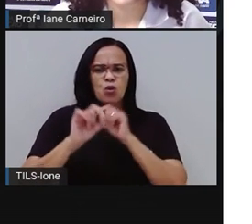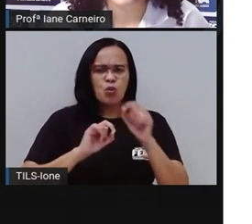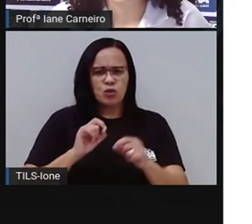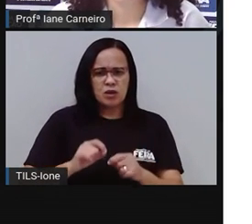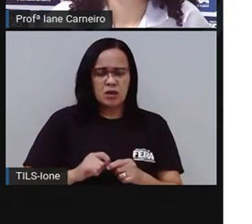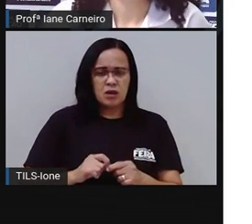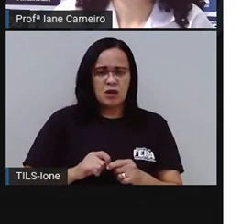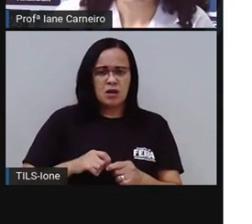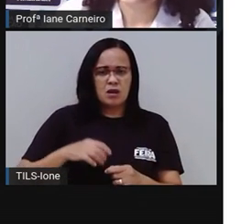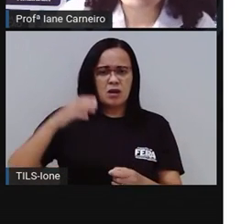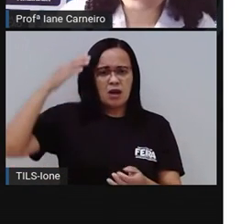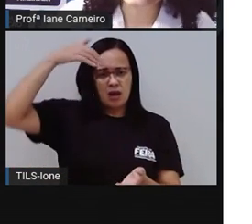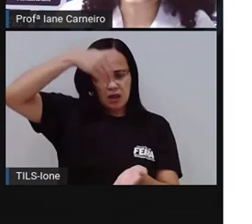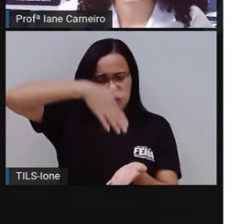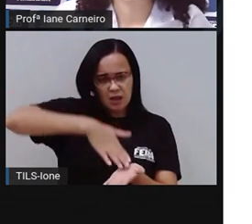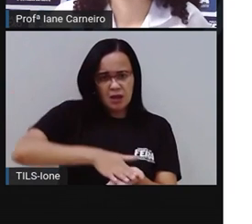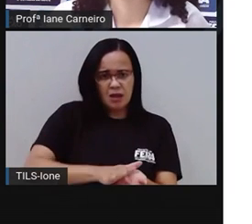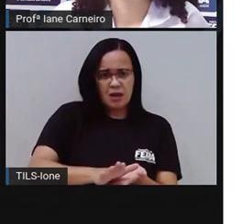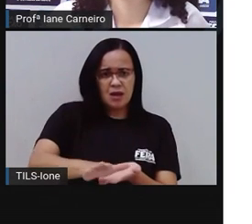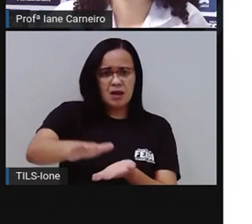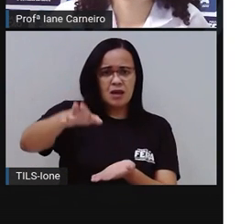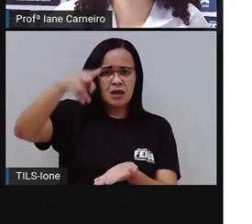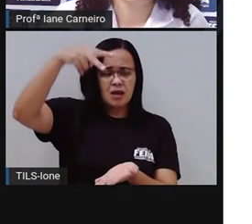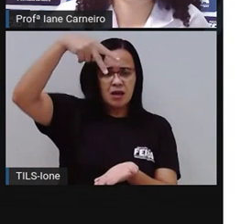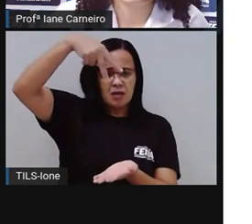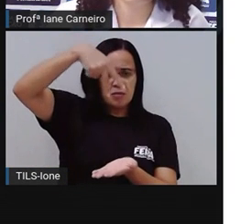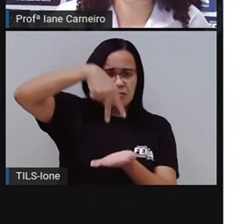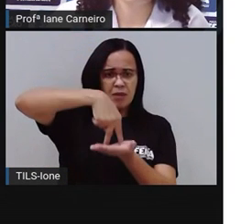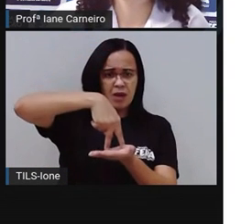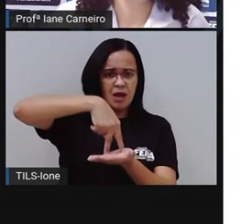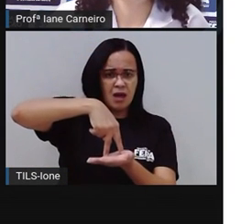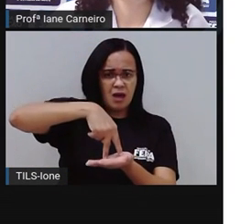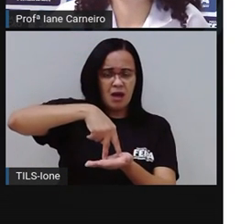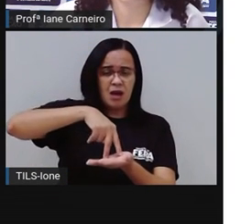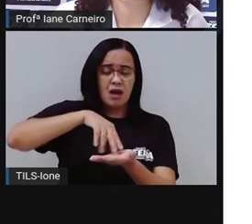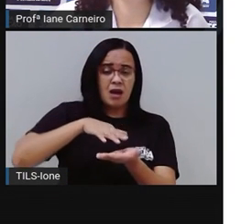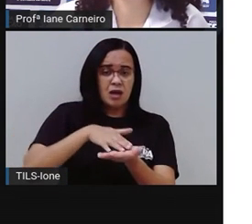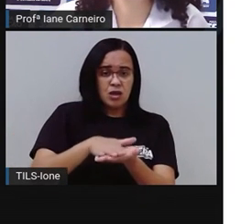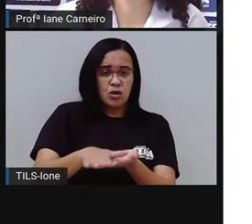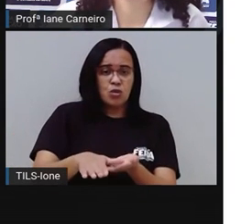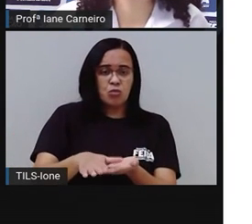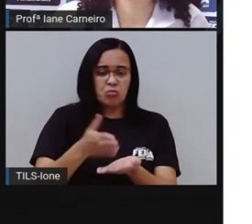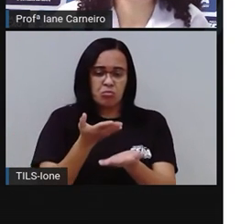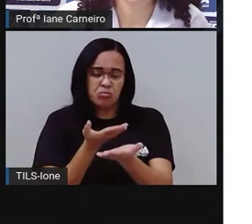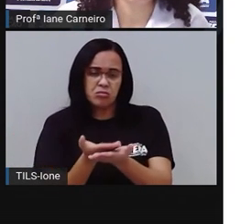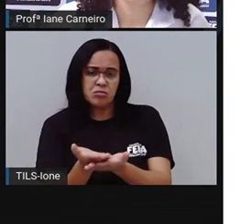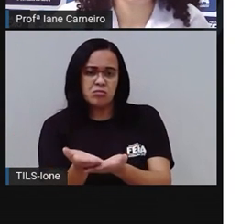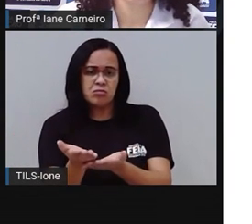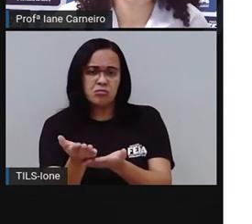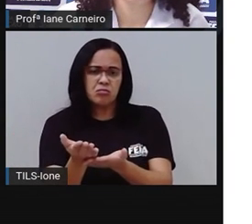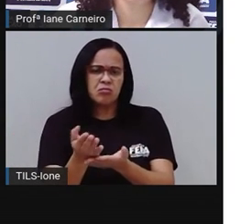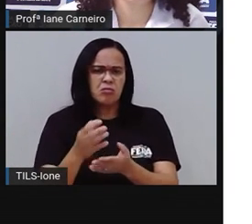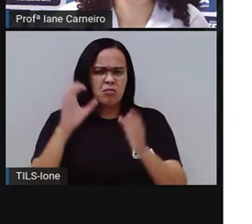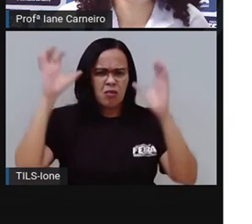em pé e corre deitado. É o carrinho, B, balão ou C, chuva?